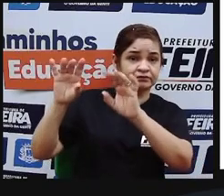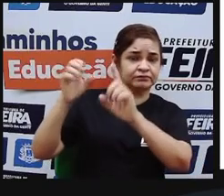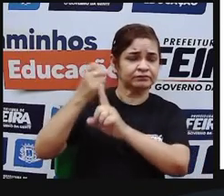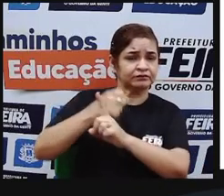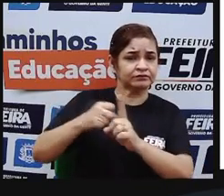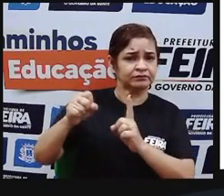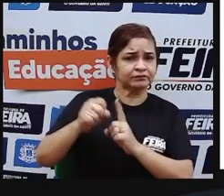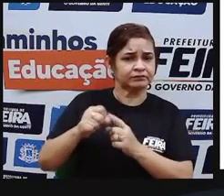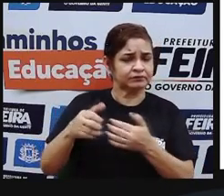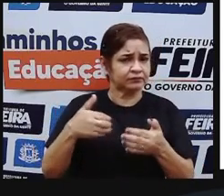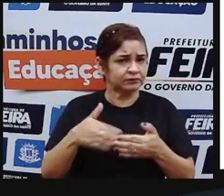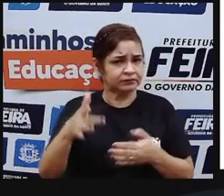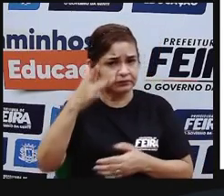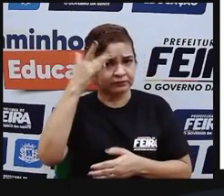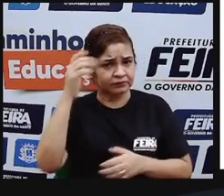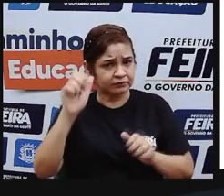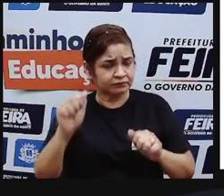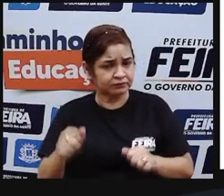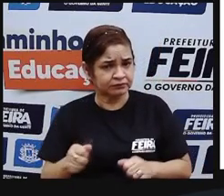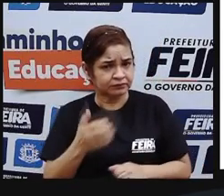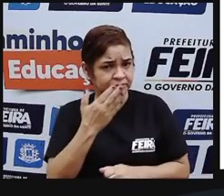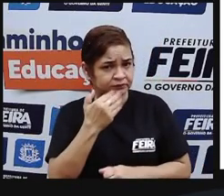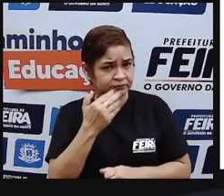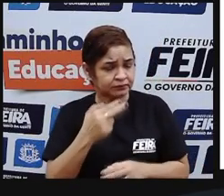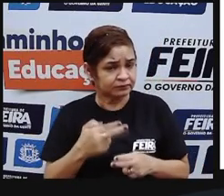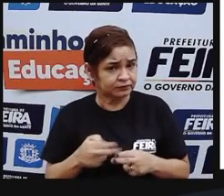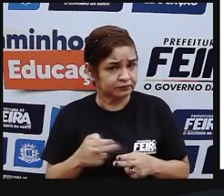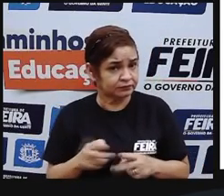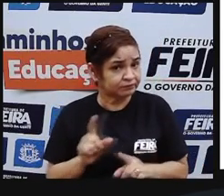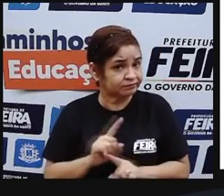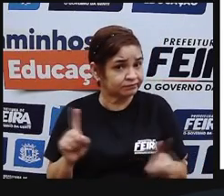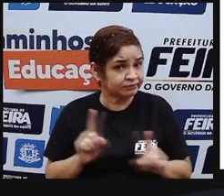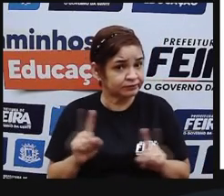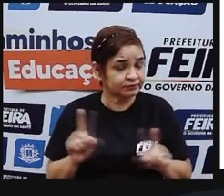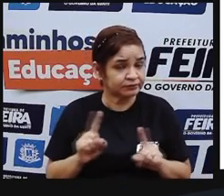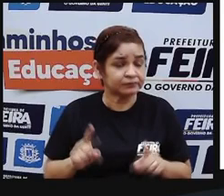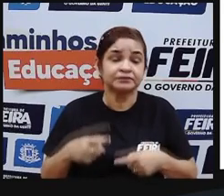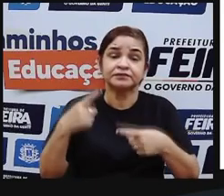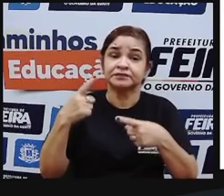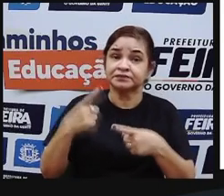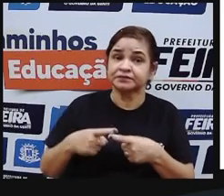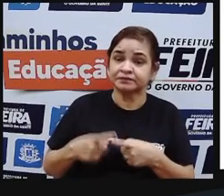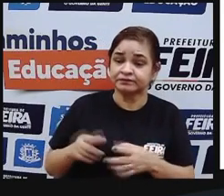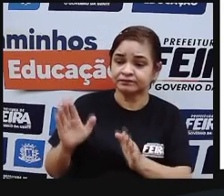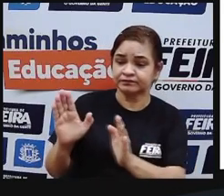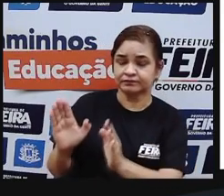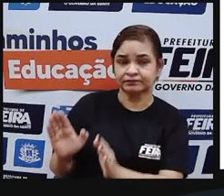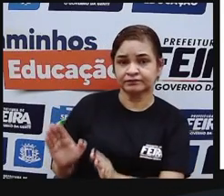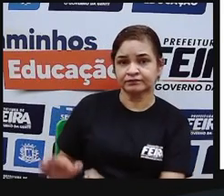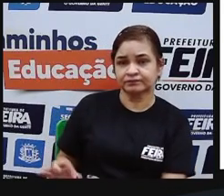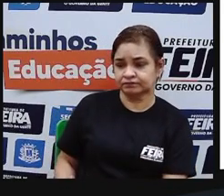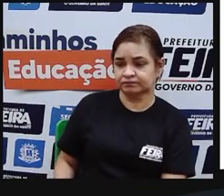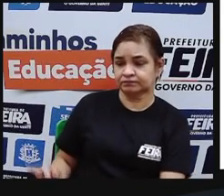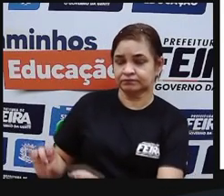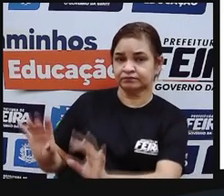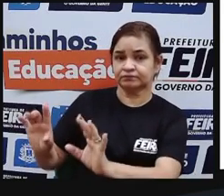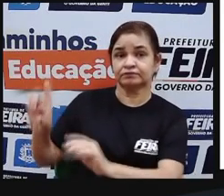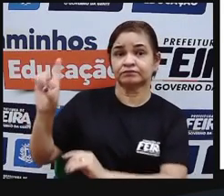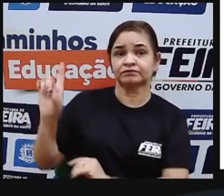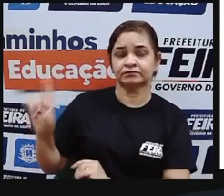não era qualquer pessoa que podia saborear o chocolate não por ser um alimento sagrado um alimento dos deuses